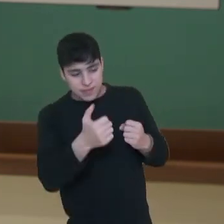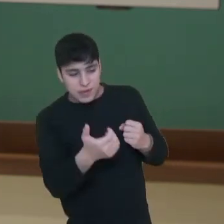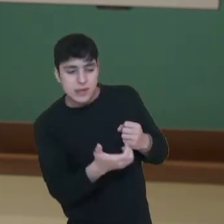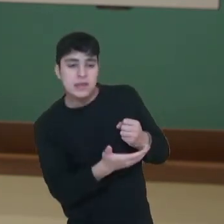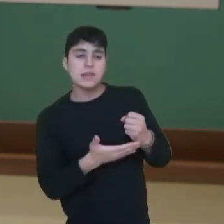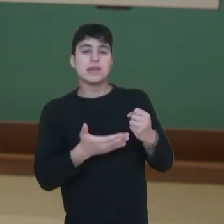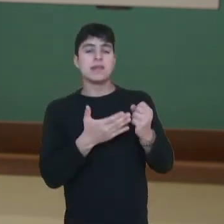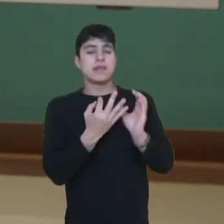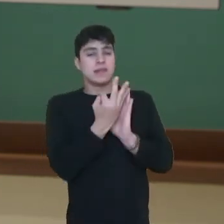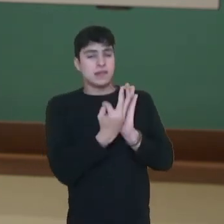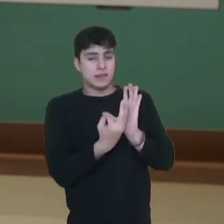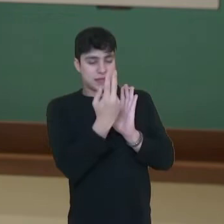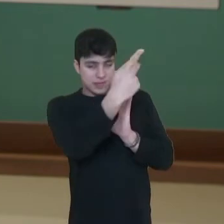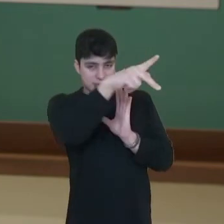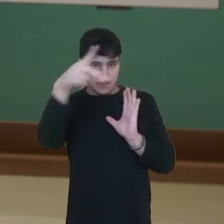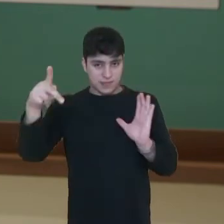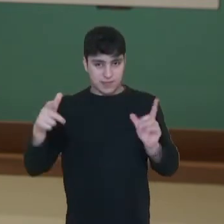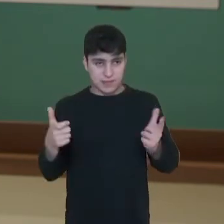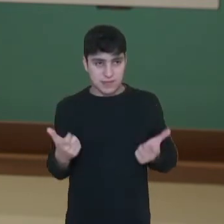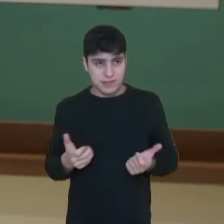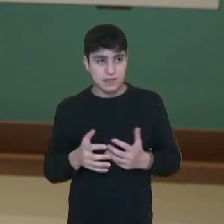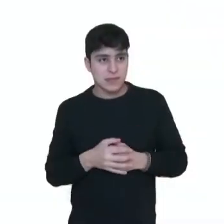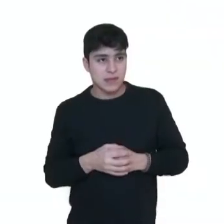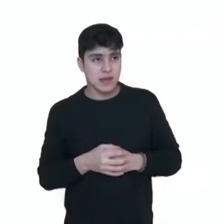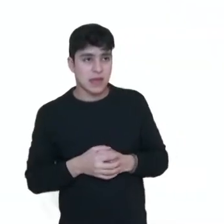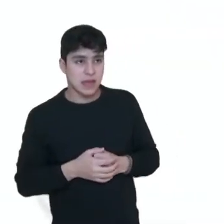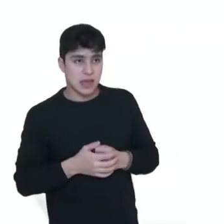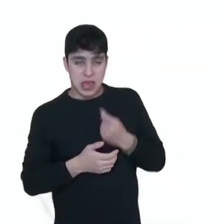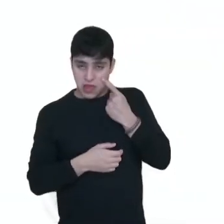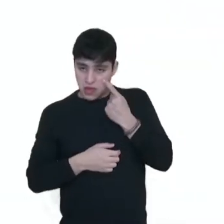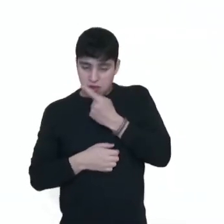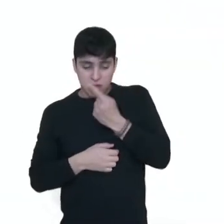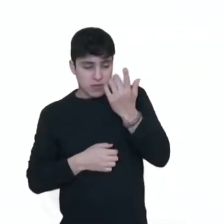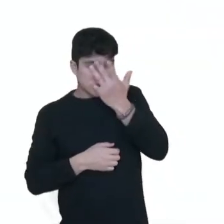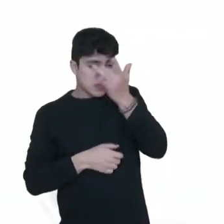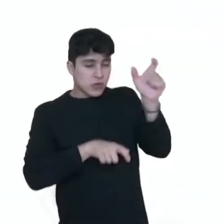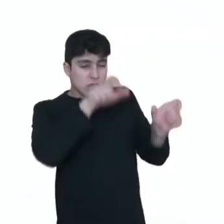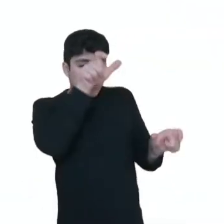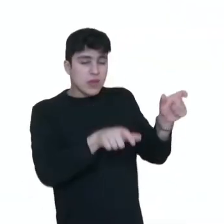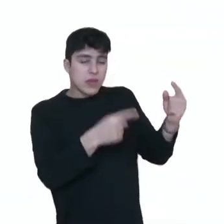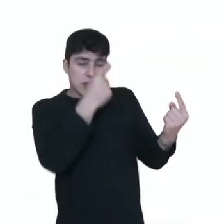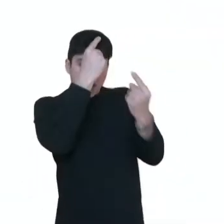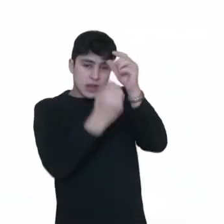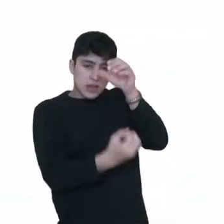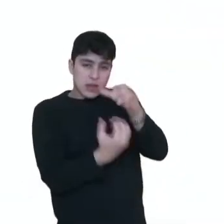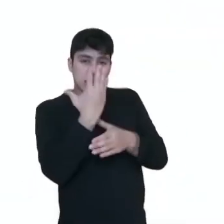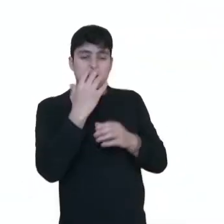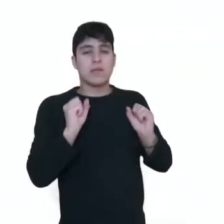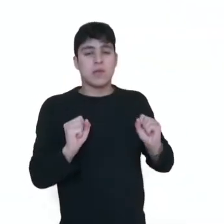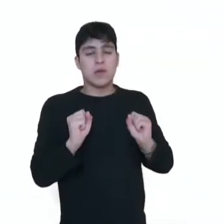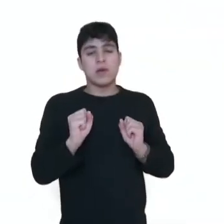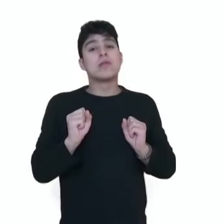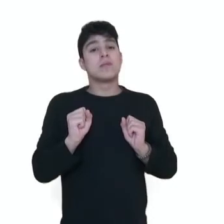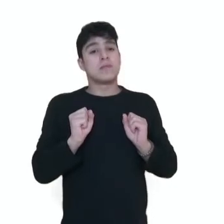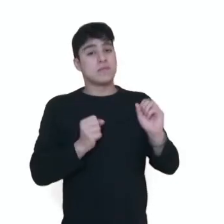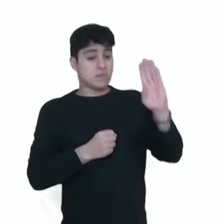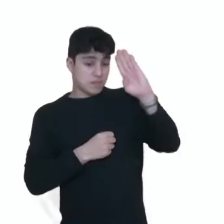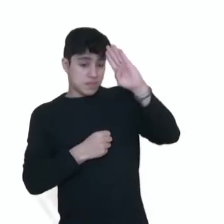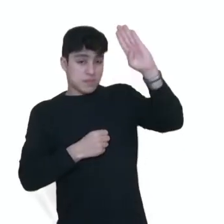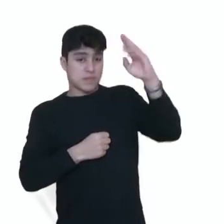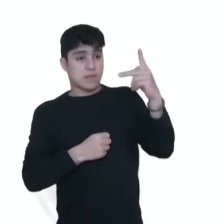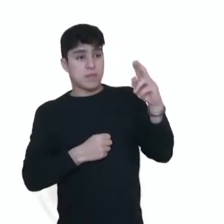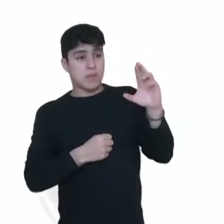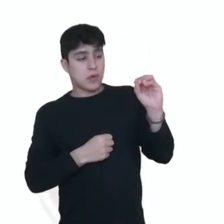fazer o texto de vocês. Então, temos aqui que os personagens que vocês vão criar podem ser protagonistas, que seriam os personagens